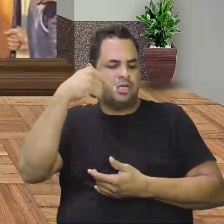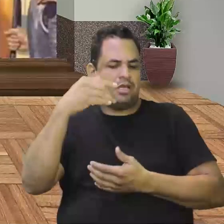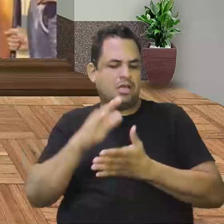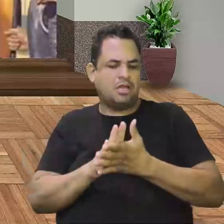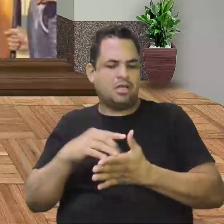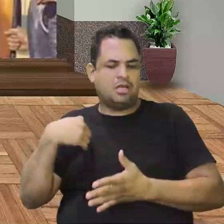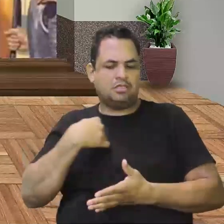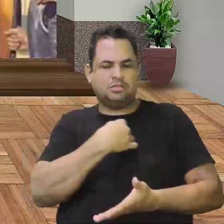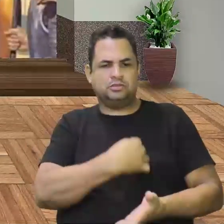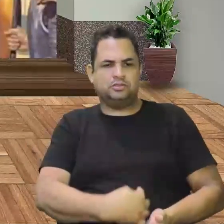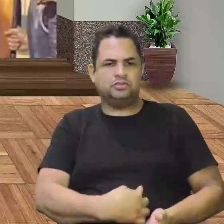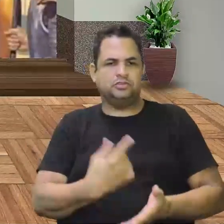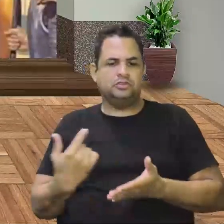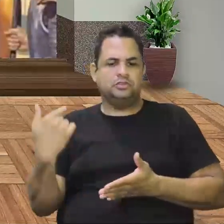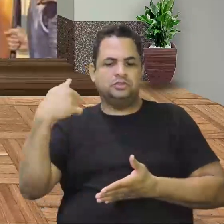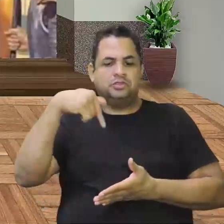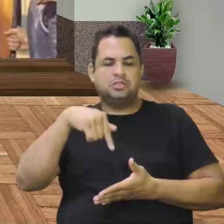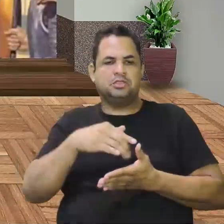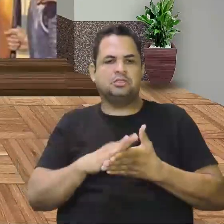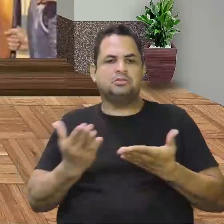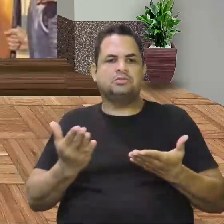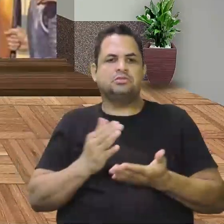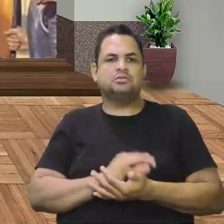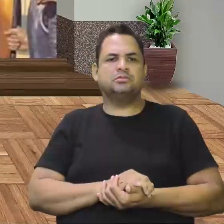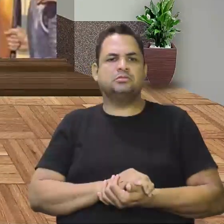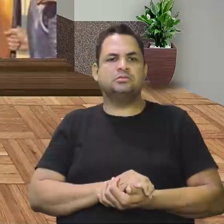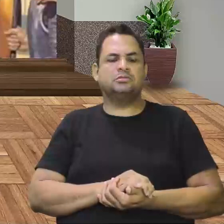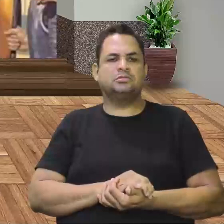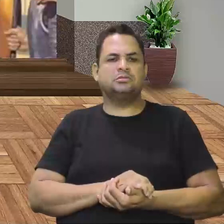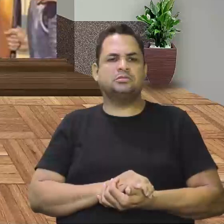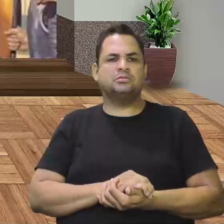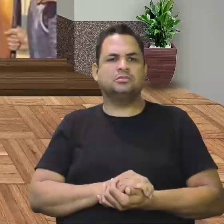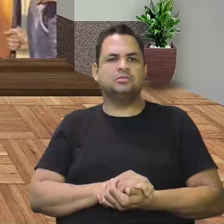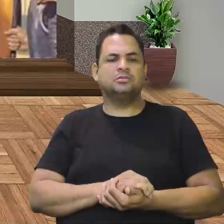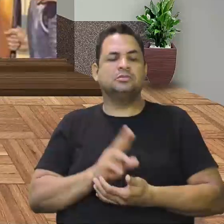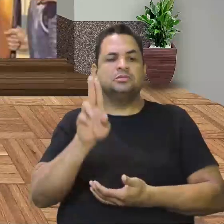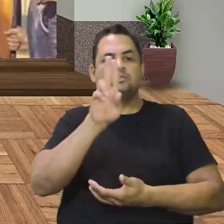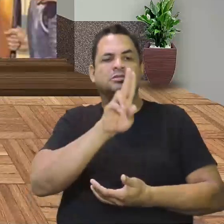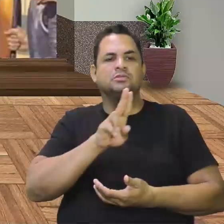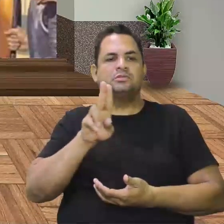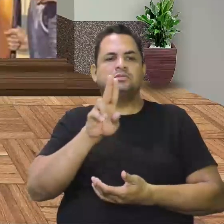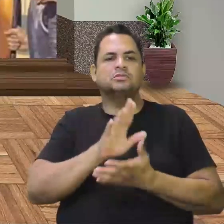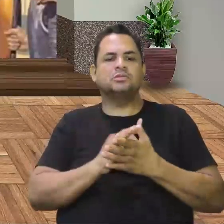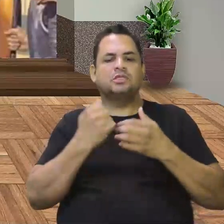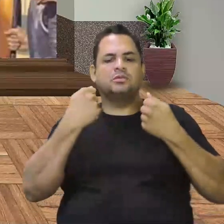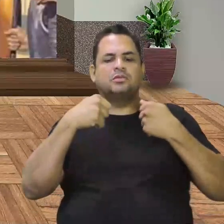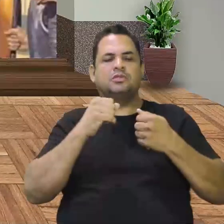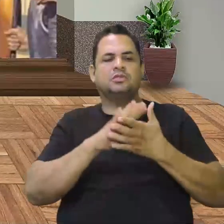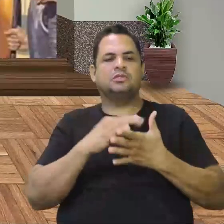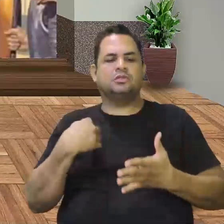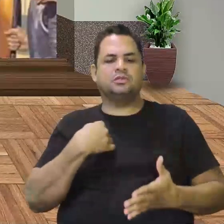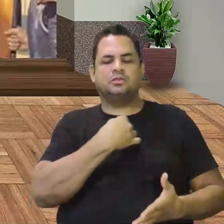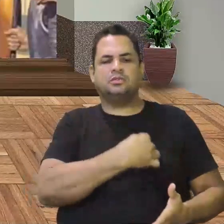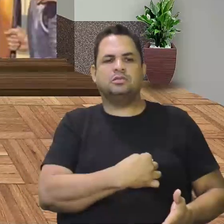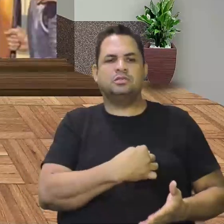povos da América não tiveram contato com os chineses. E eles vão utilizar desse poderio da pólvora para mostrar